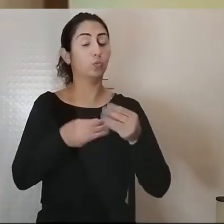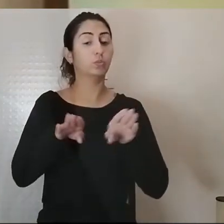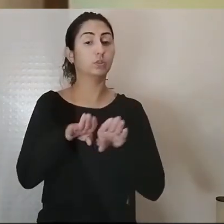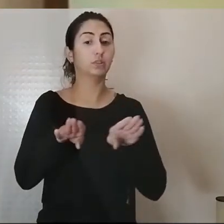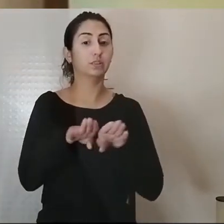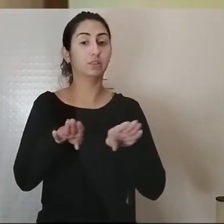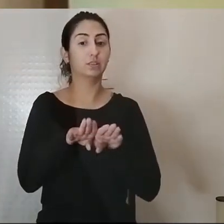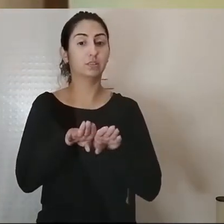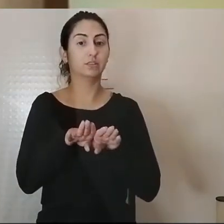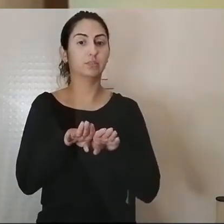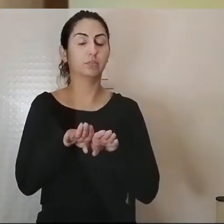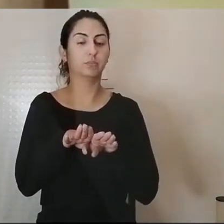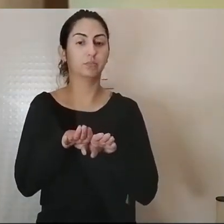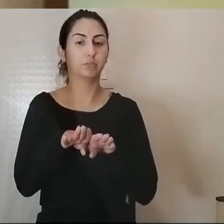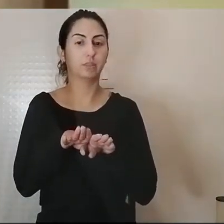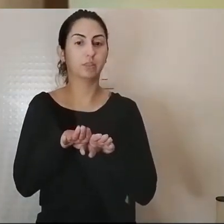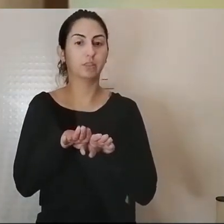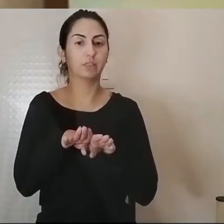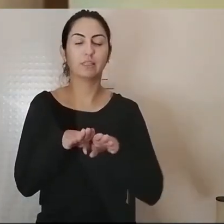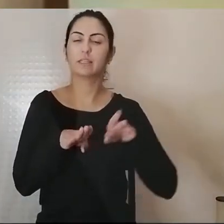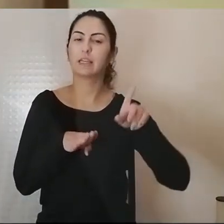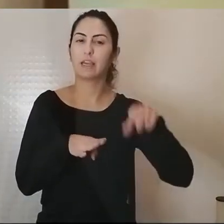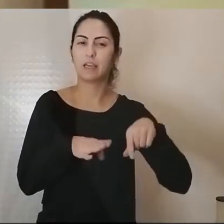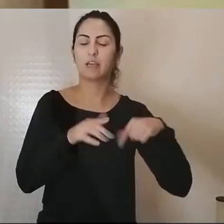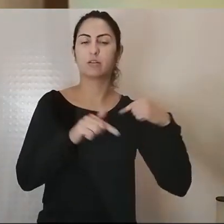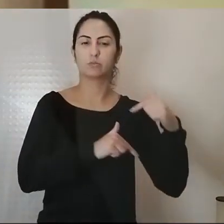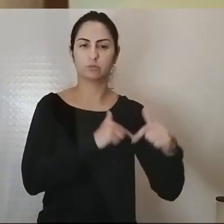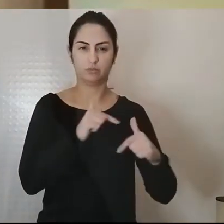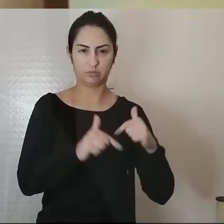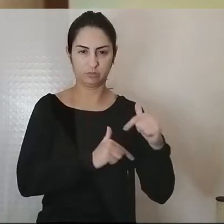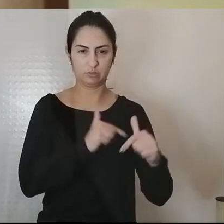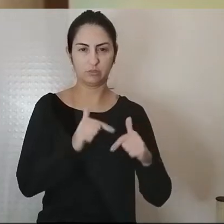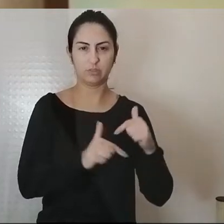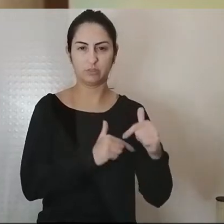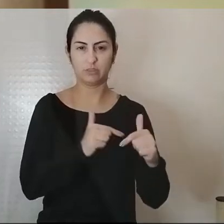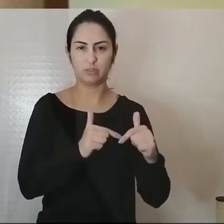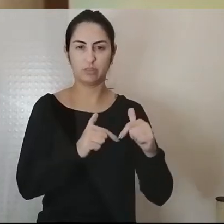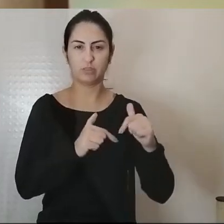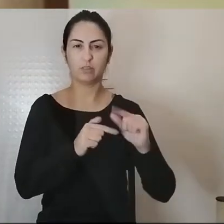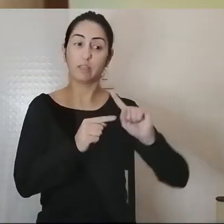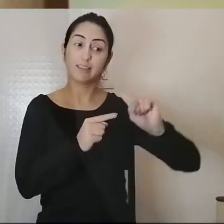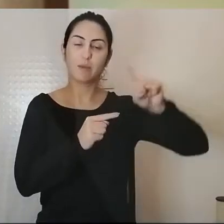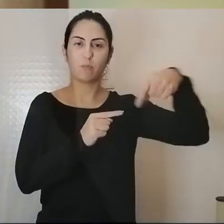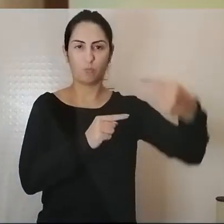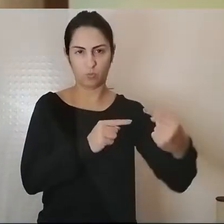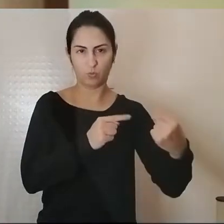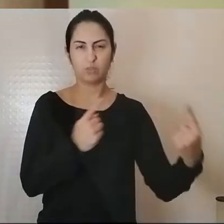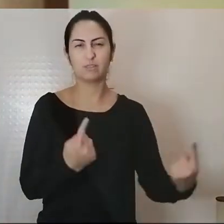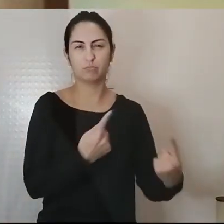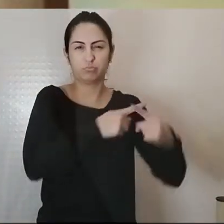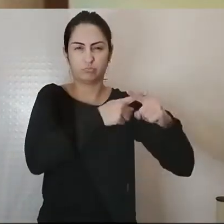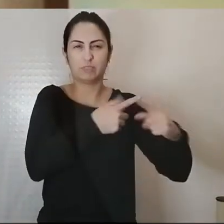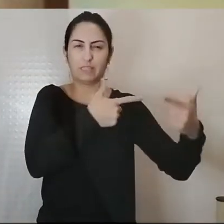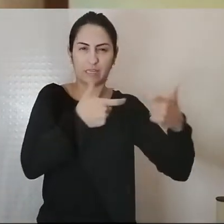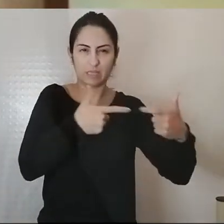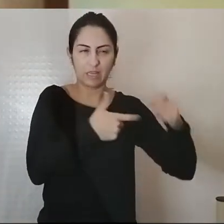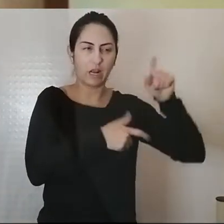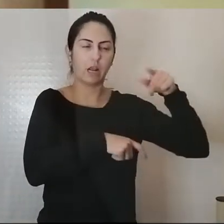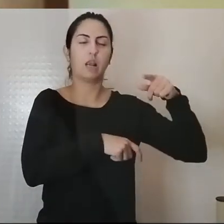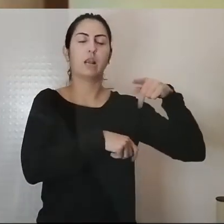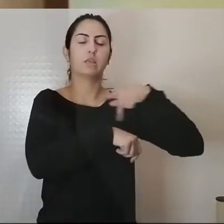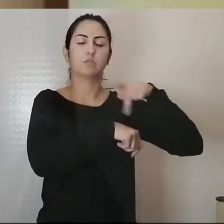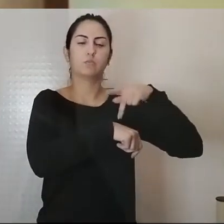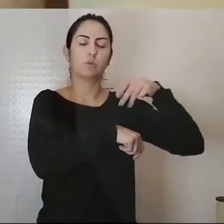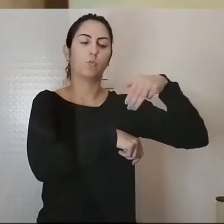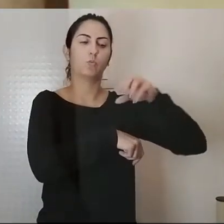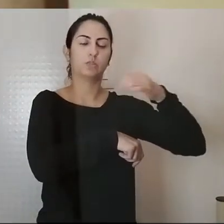Nordstone que fez um trabalho sobre o pós-conflito em Moçambique nos anos 90, finais dos anos